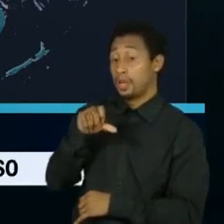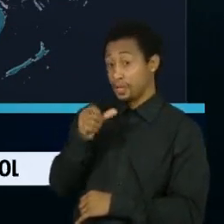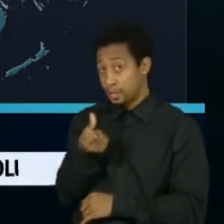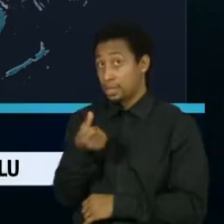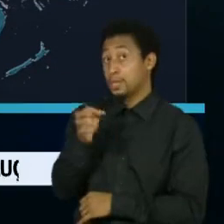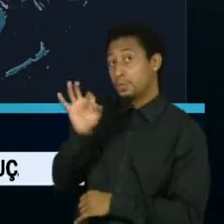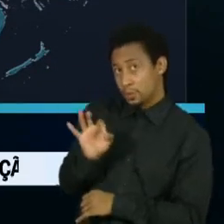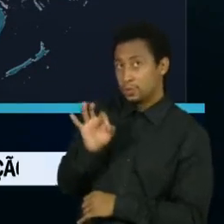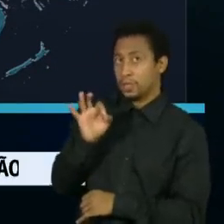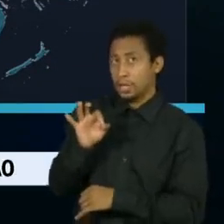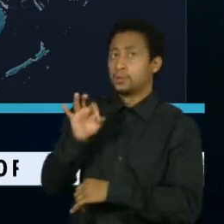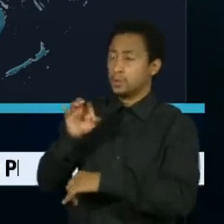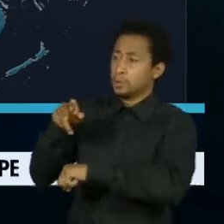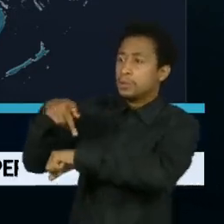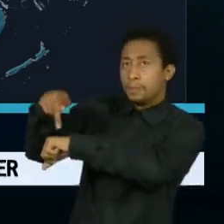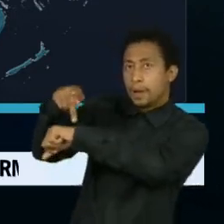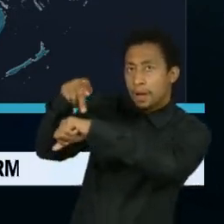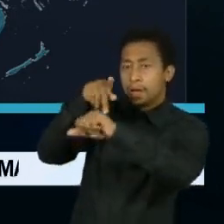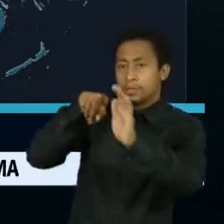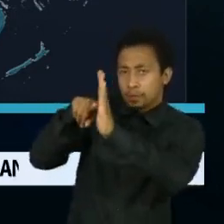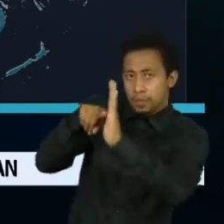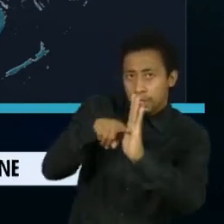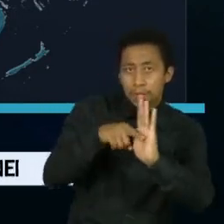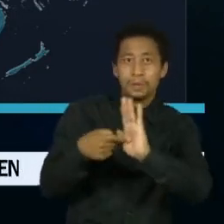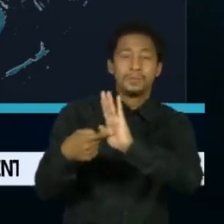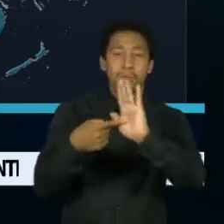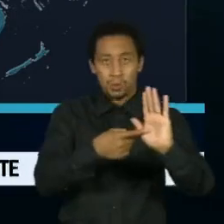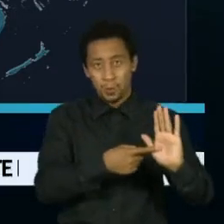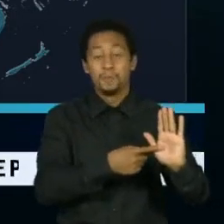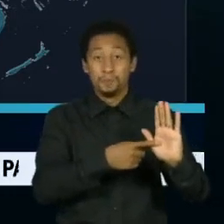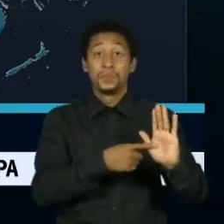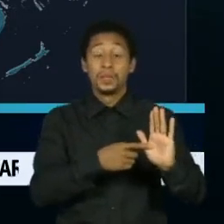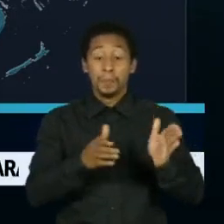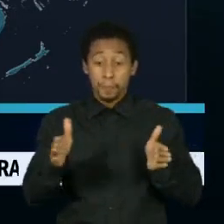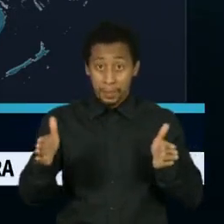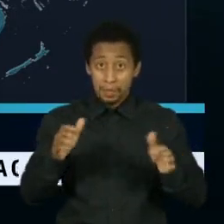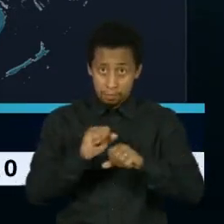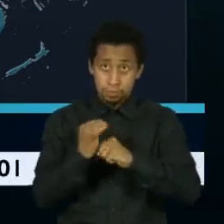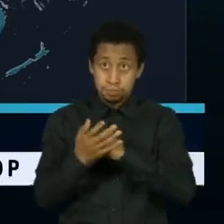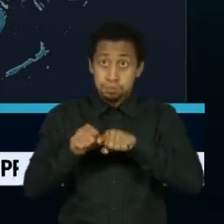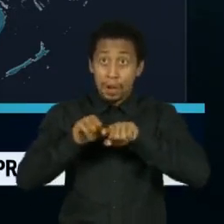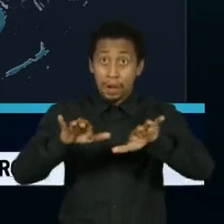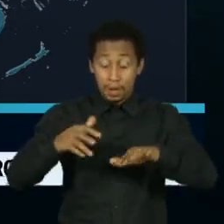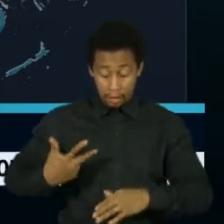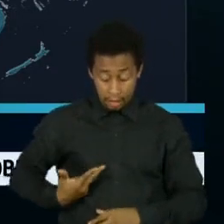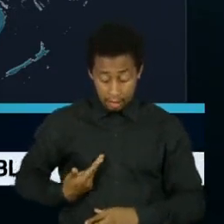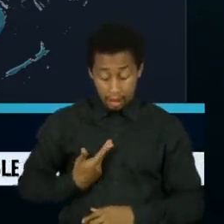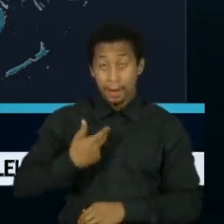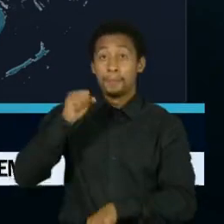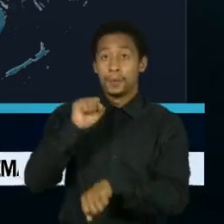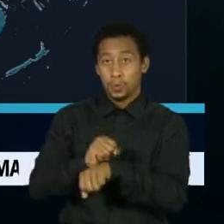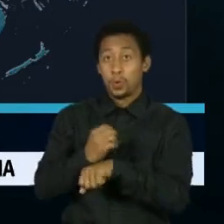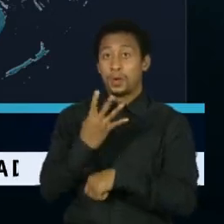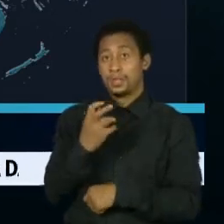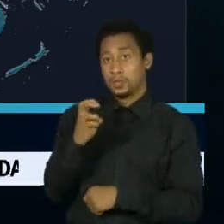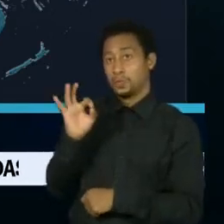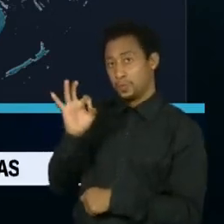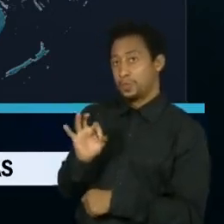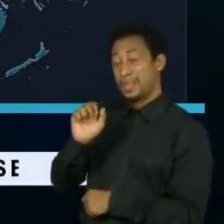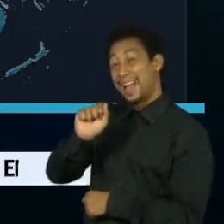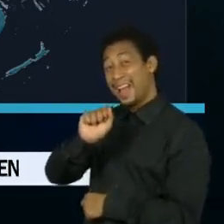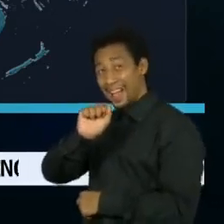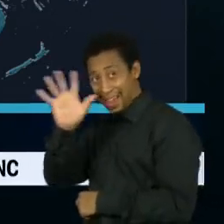países consultados relataram uma interrupção nas operações, 45% no sudeste da Ásia e